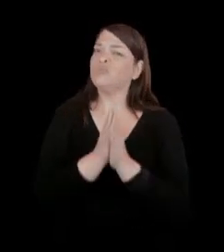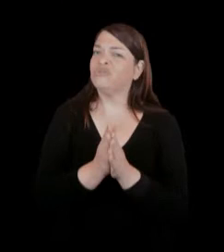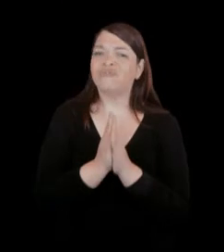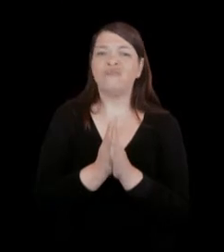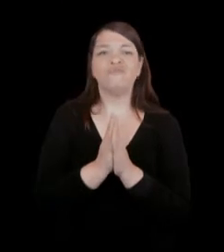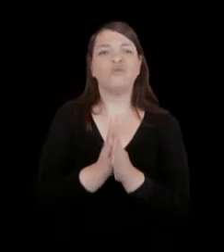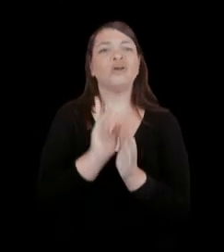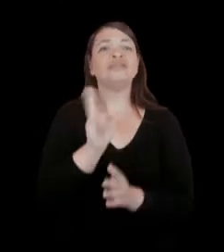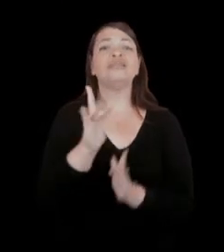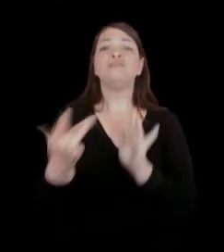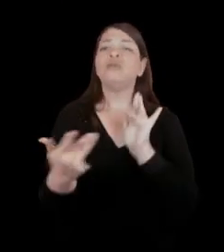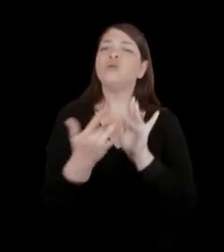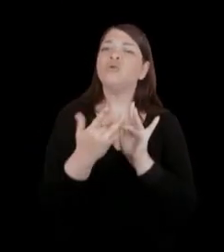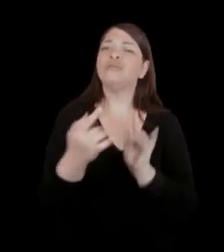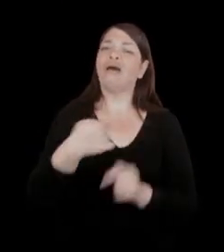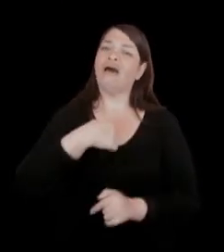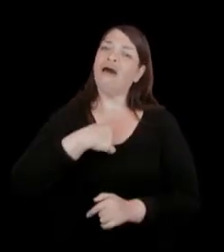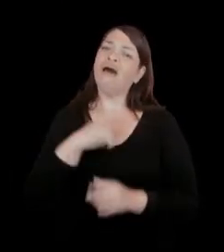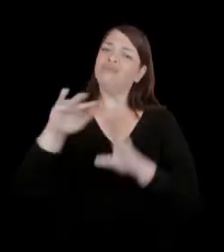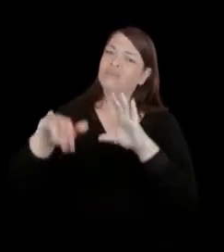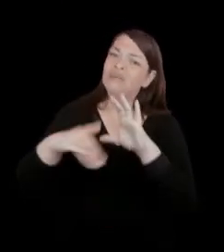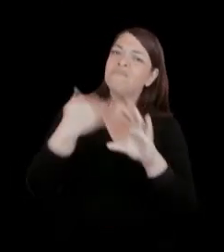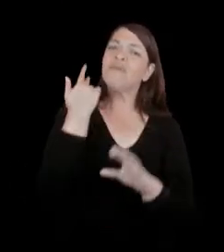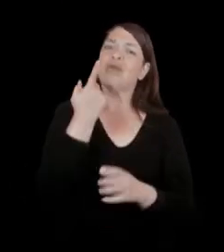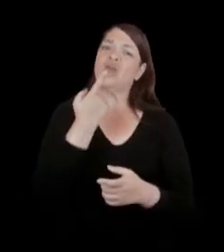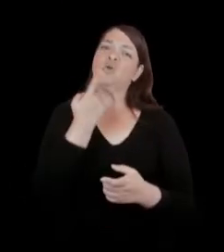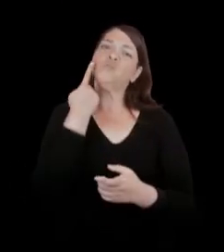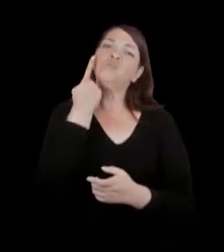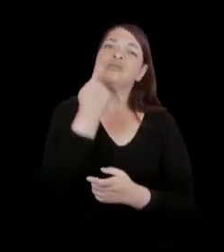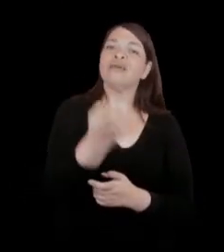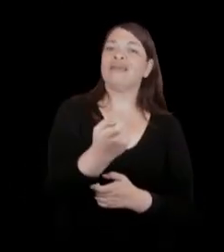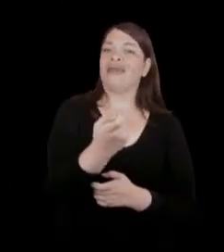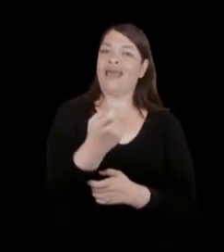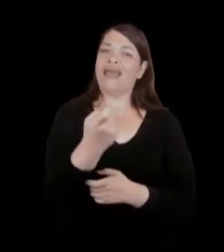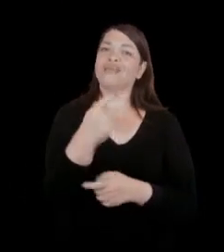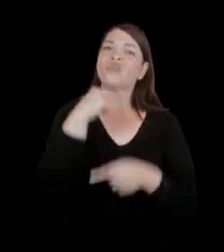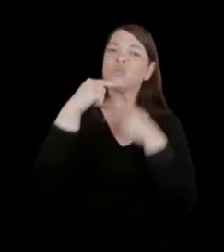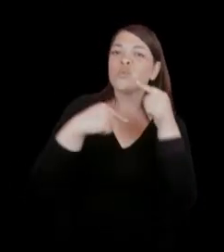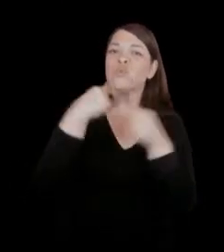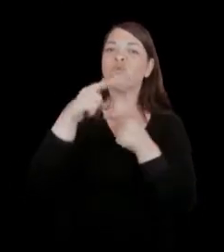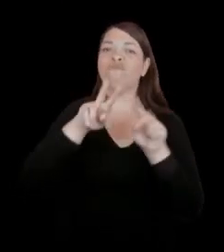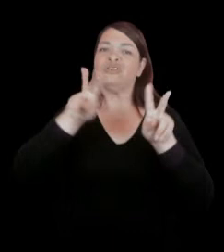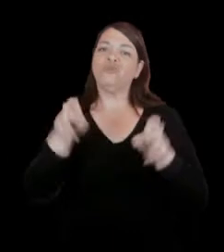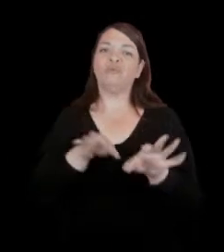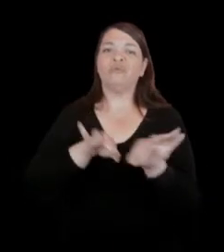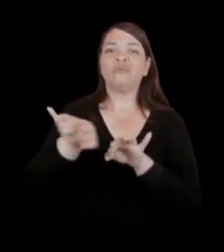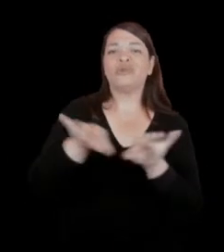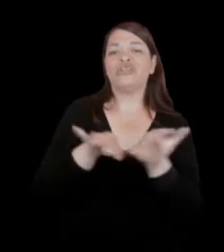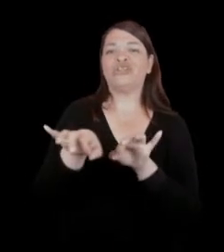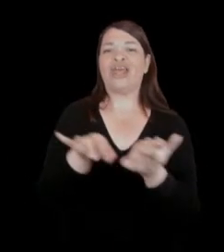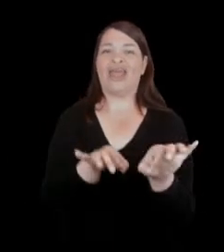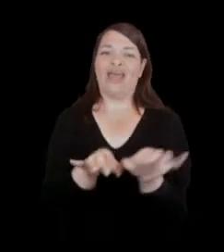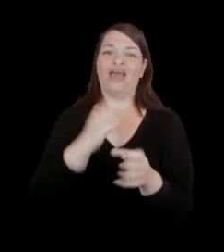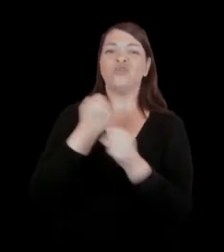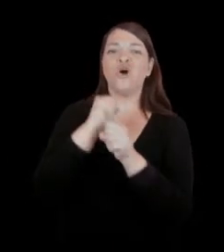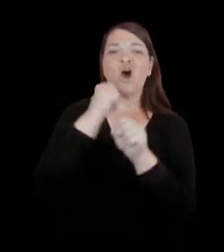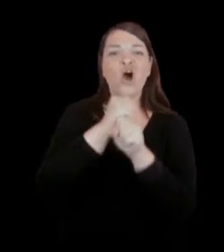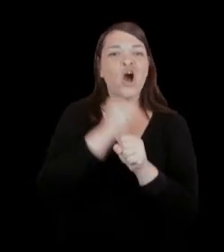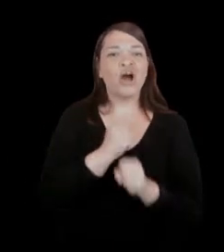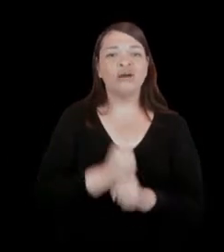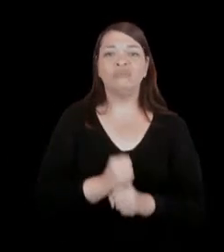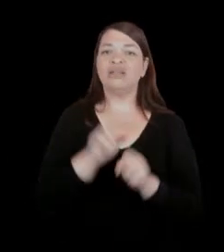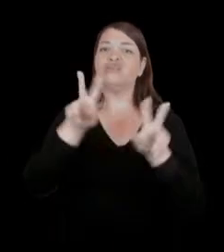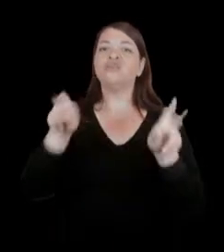de entrar em contato comigo, me mandar um e-mail, se tiverem qualquer pergunta adicional sobre o projeto, sobre a obra, sobre os